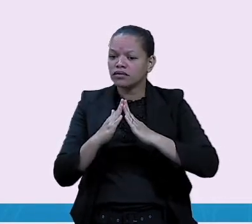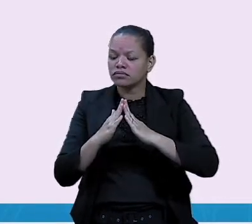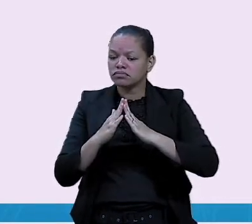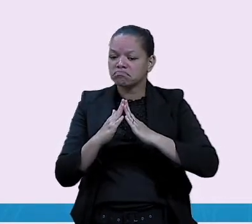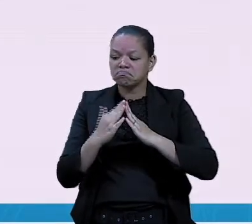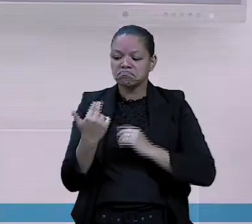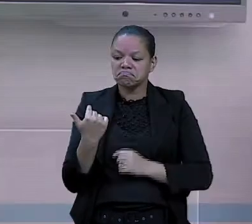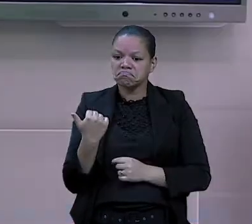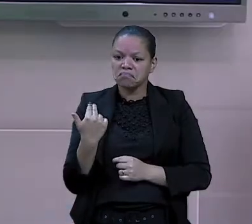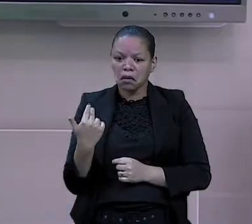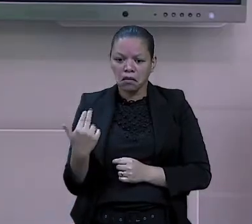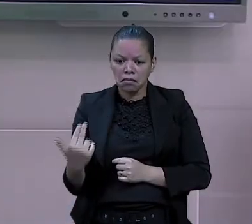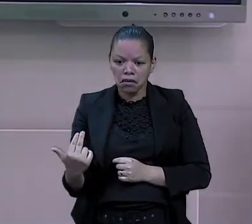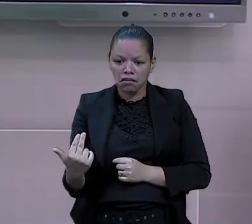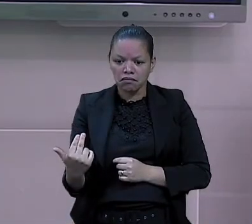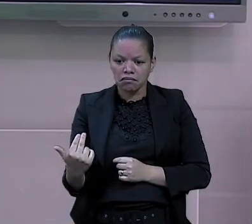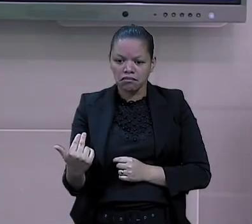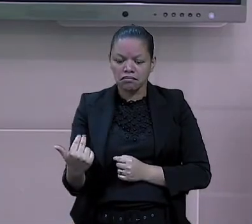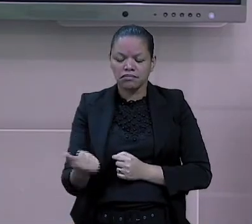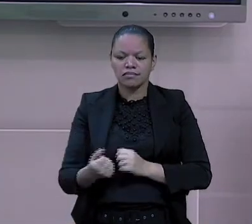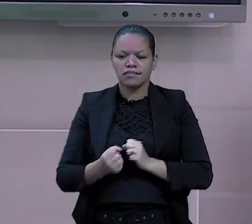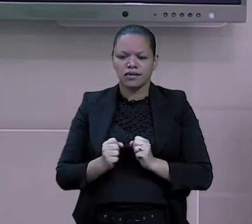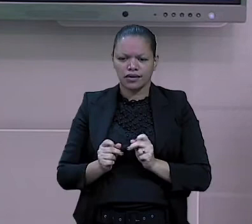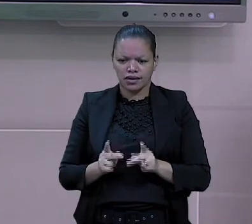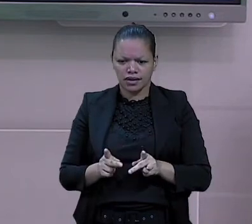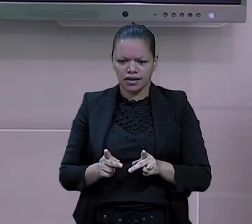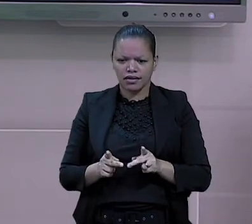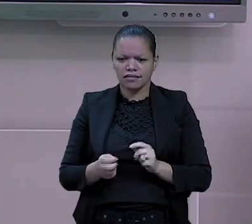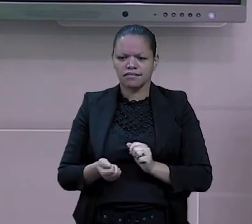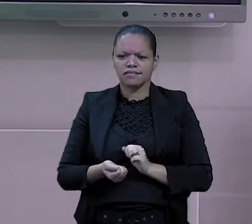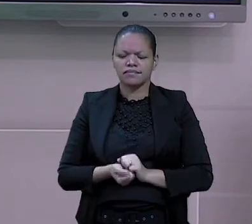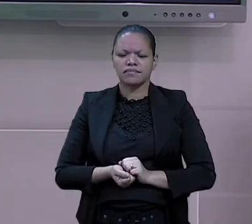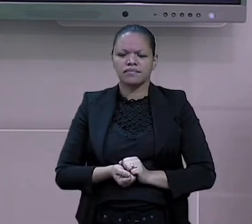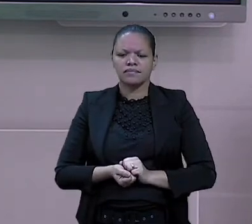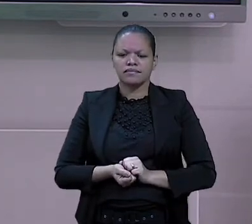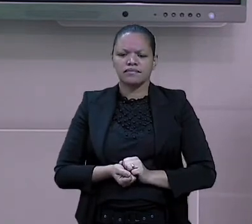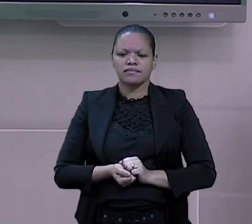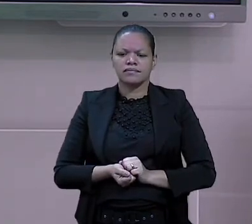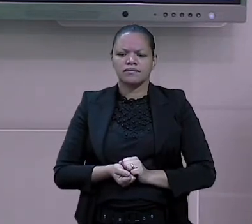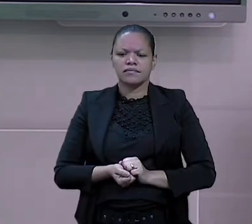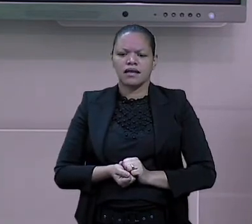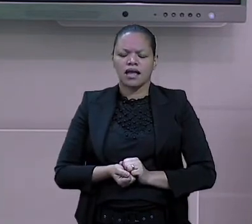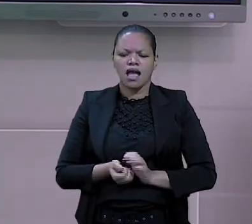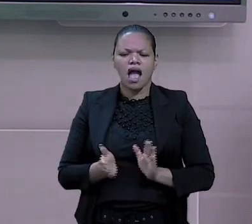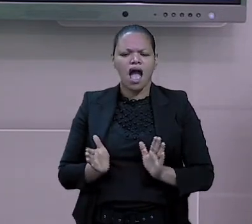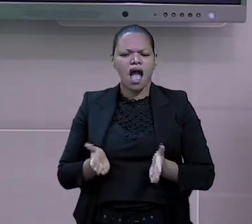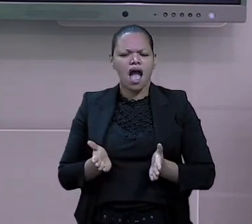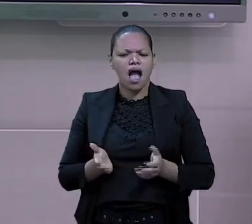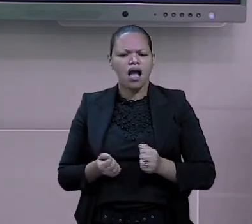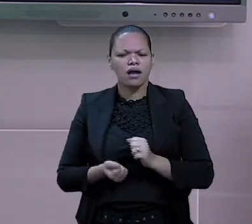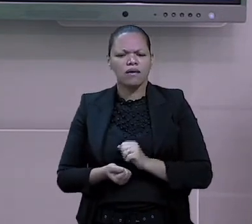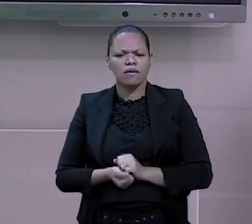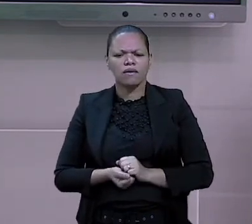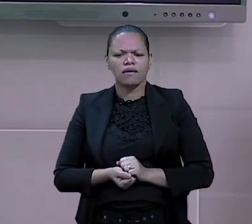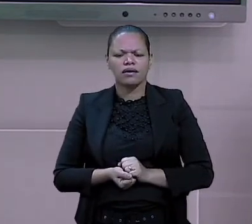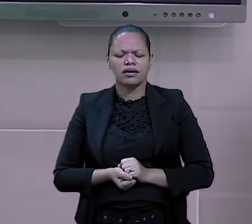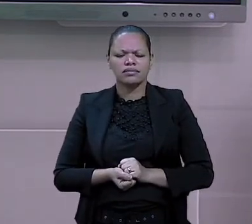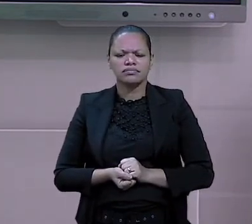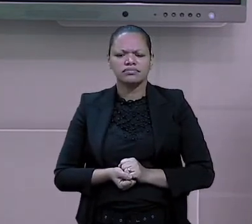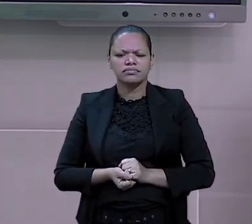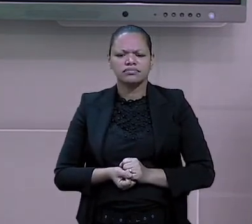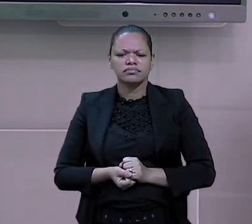normal, o tamanho de uma casa normal. Não é verdade? Então esse é o grau normal. Como o substantivo